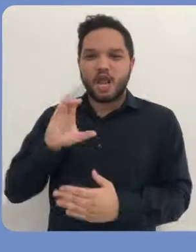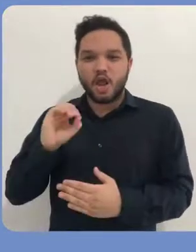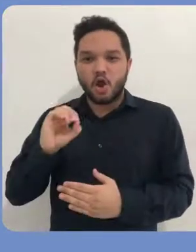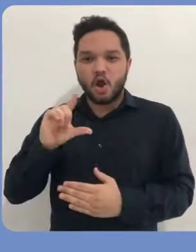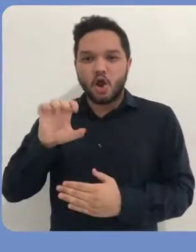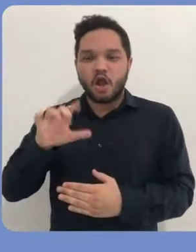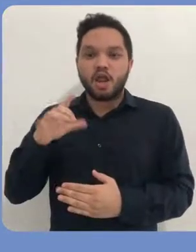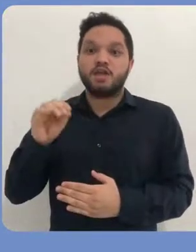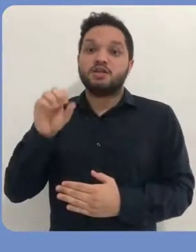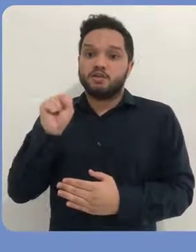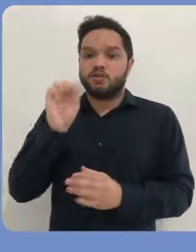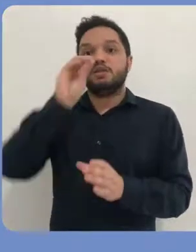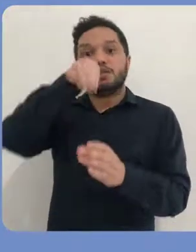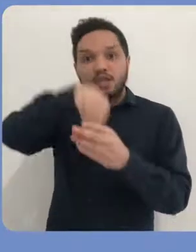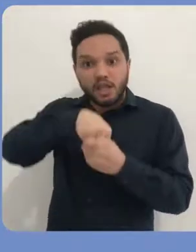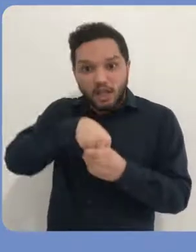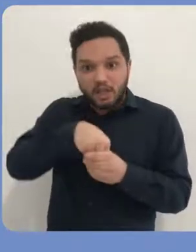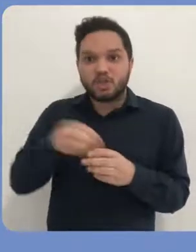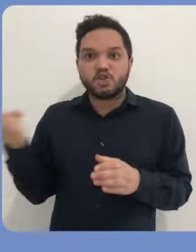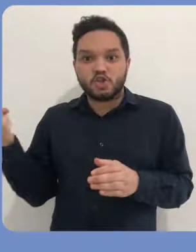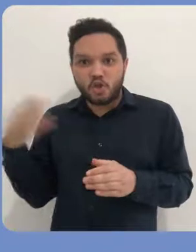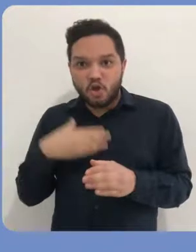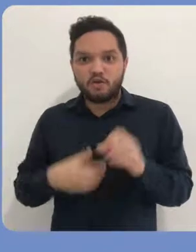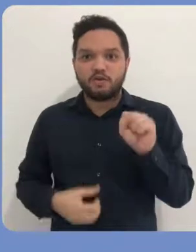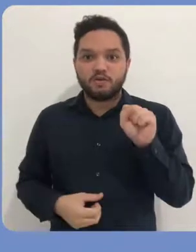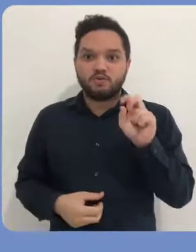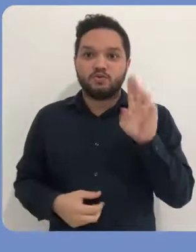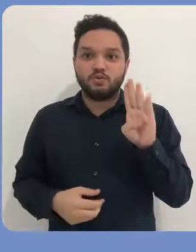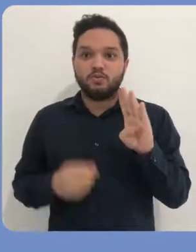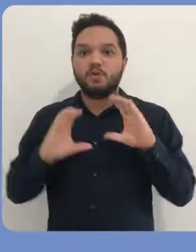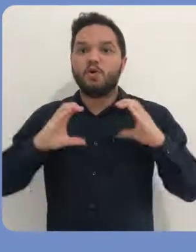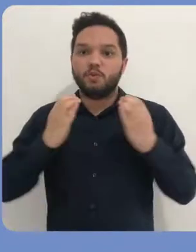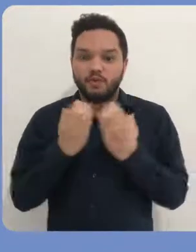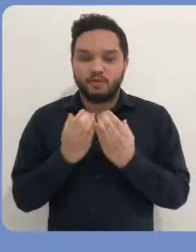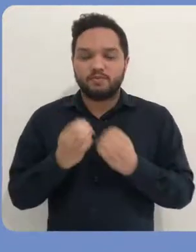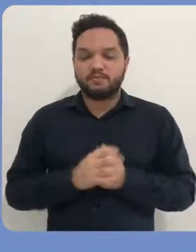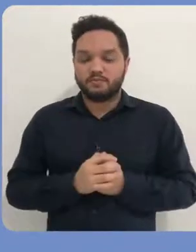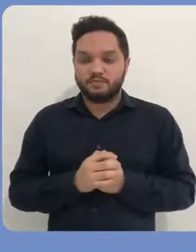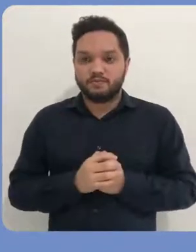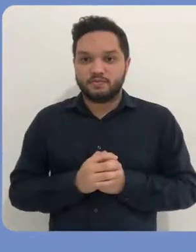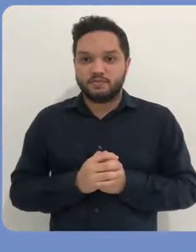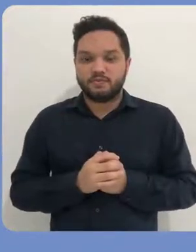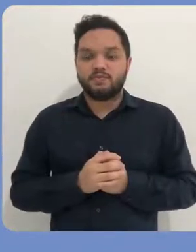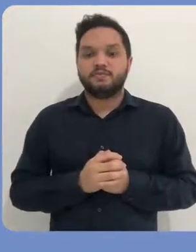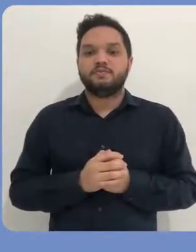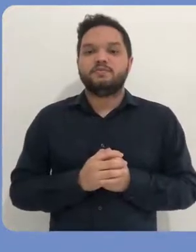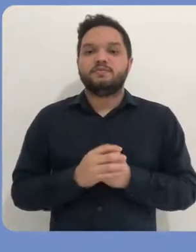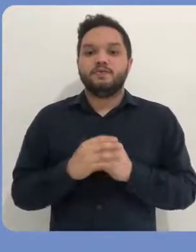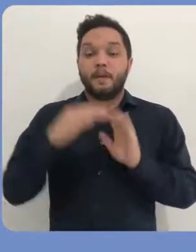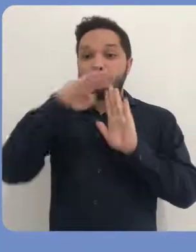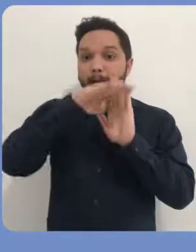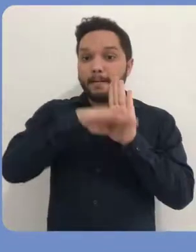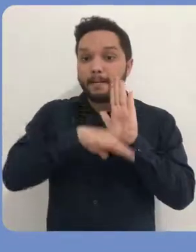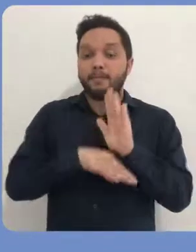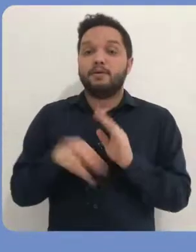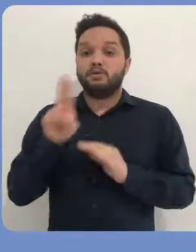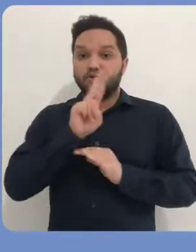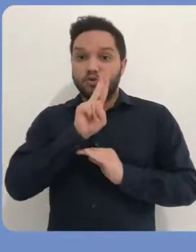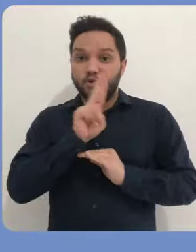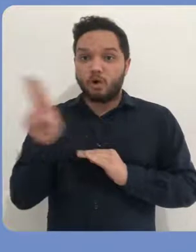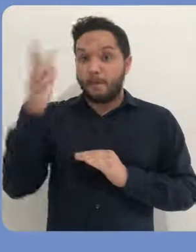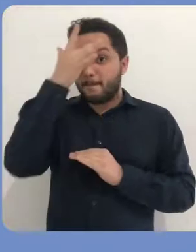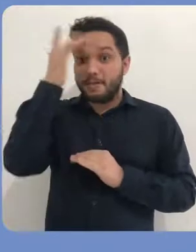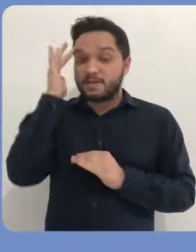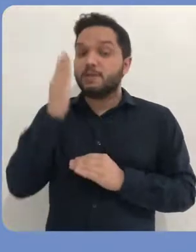coleções dentro desta nova subcomunidade que será criada. Os campos que devem ser preenchidos são